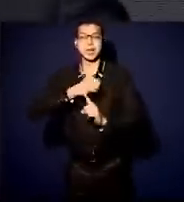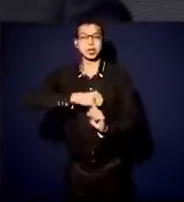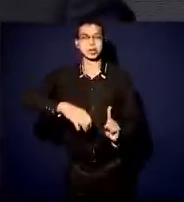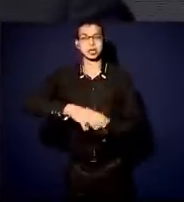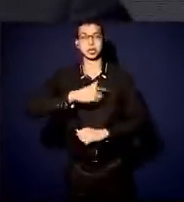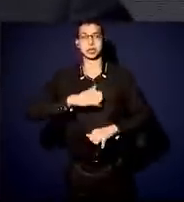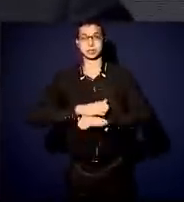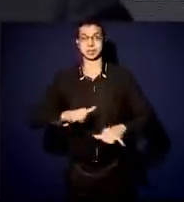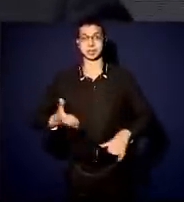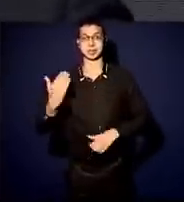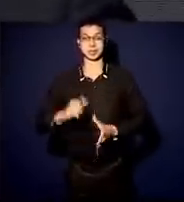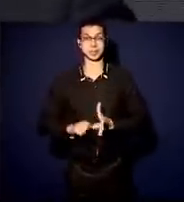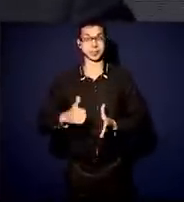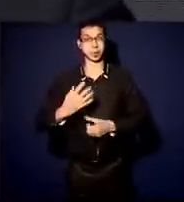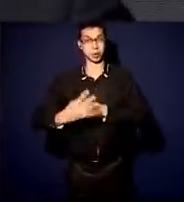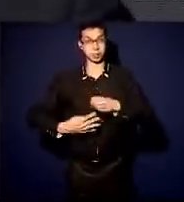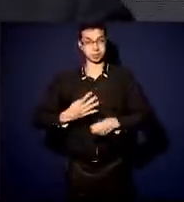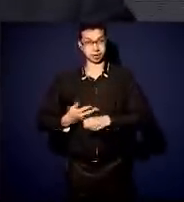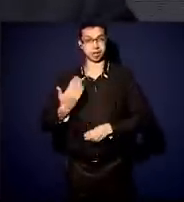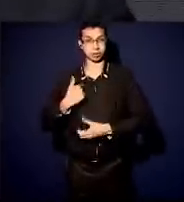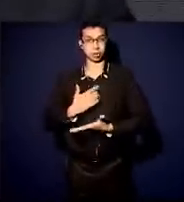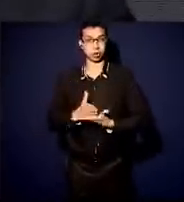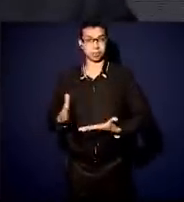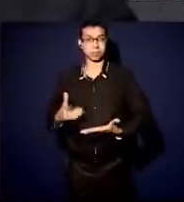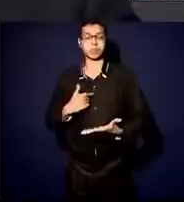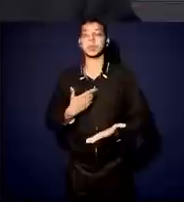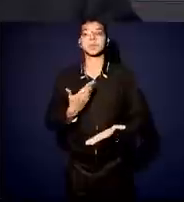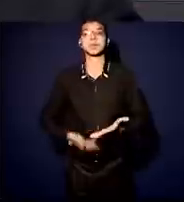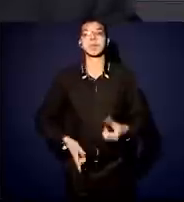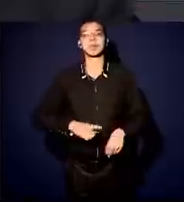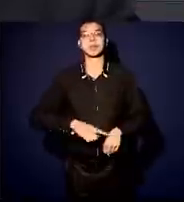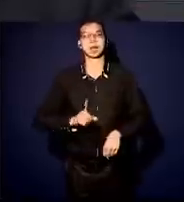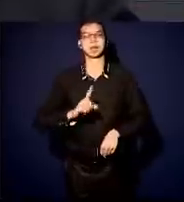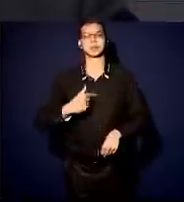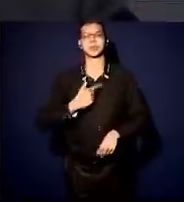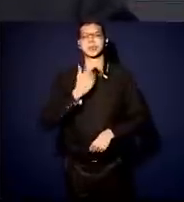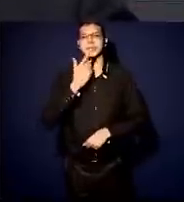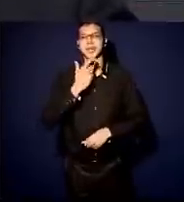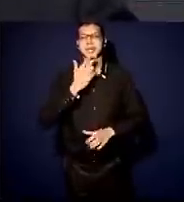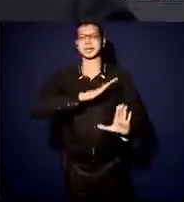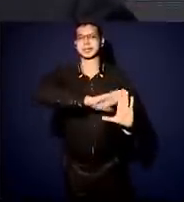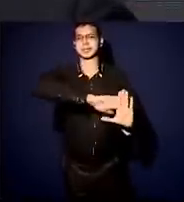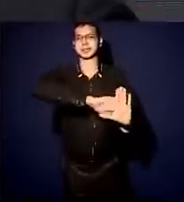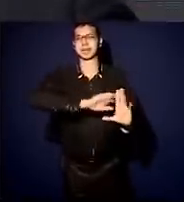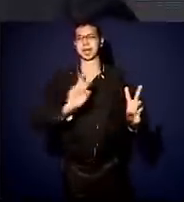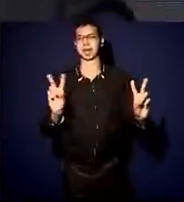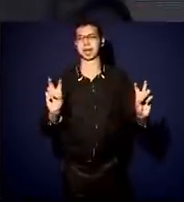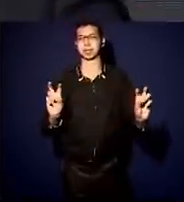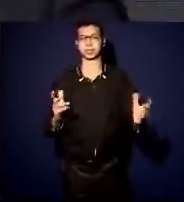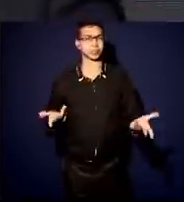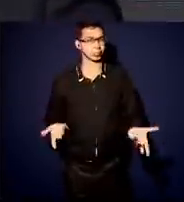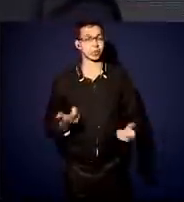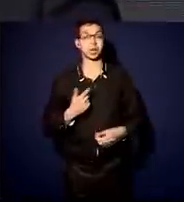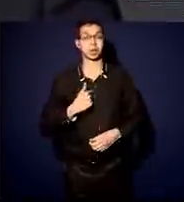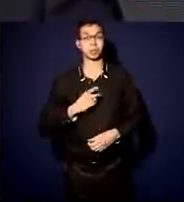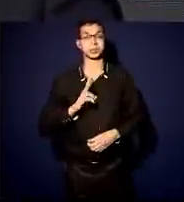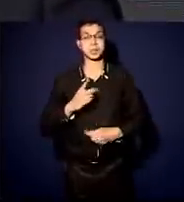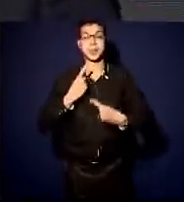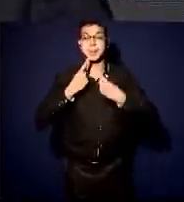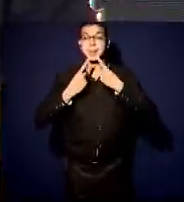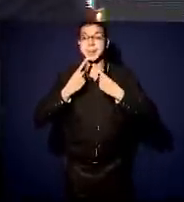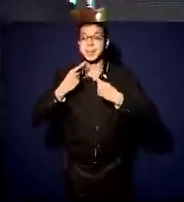início do meu primeiro mandato, que eu não ia ficar perdendo tempo discutindo ideologia, eu ia discutir metodologia,